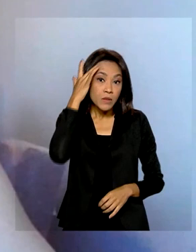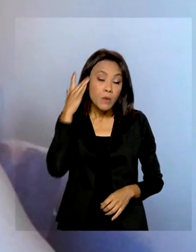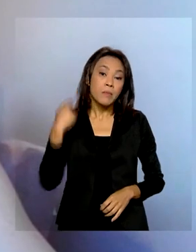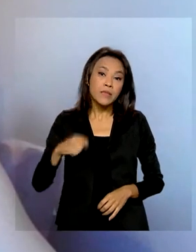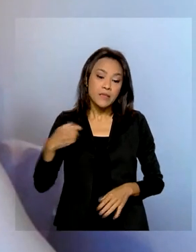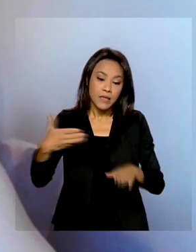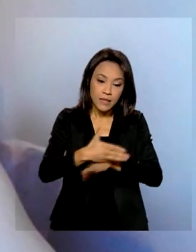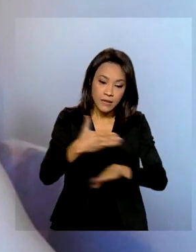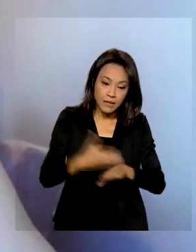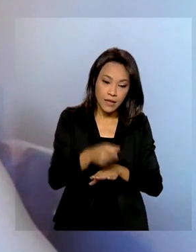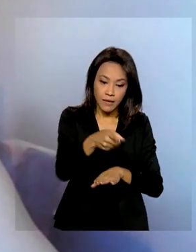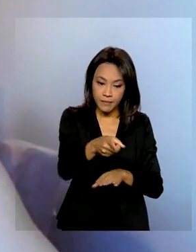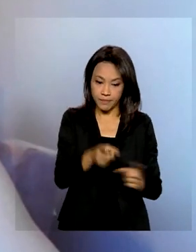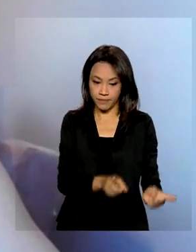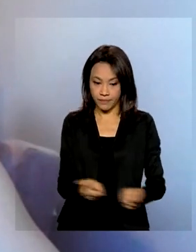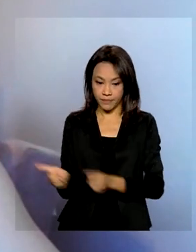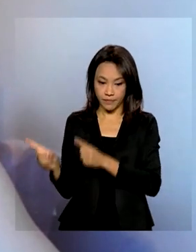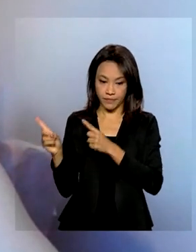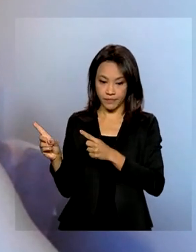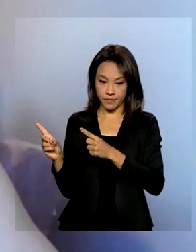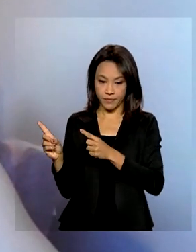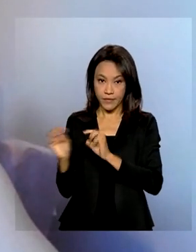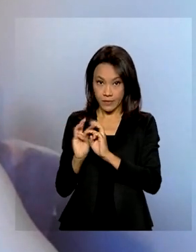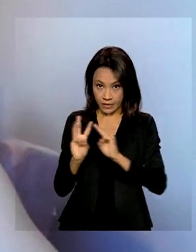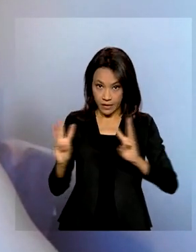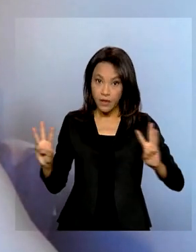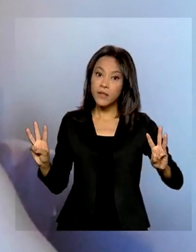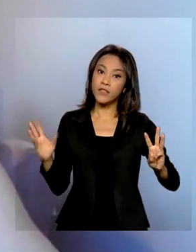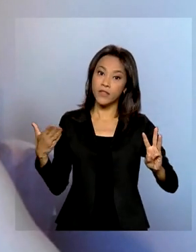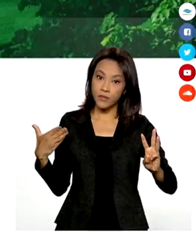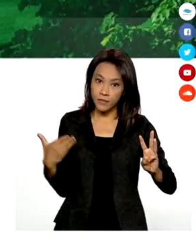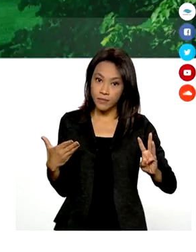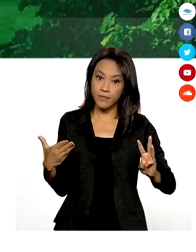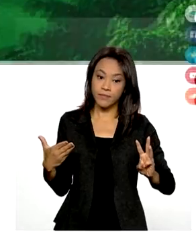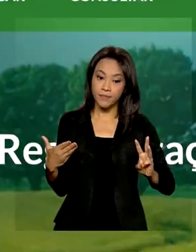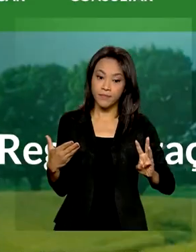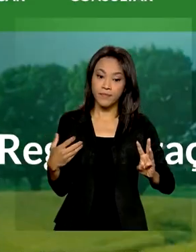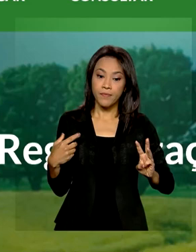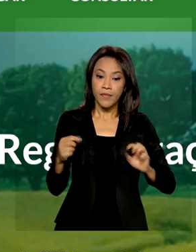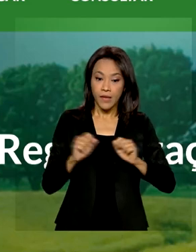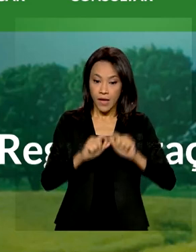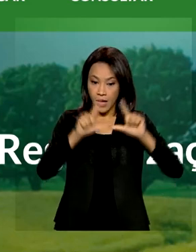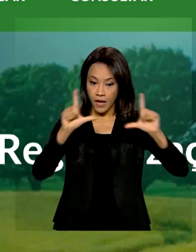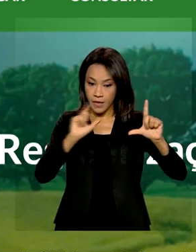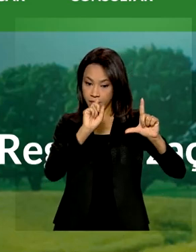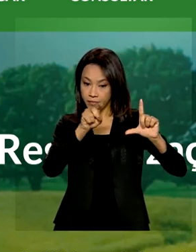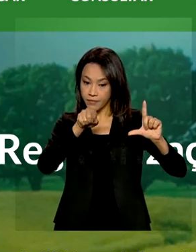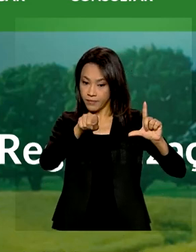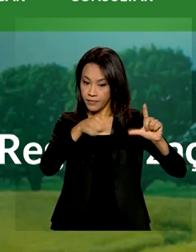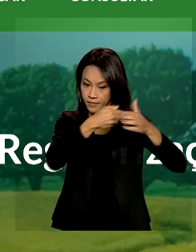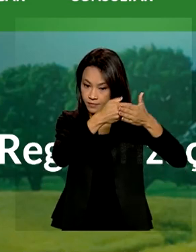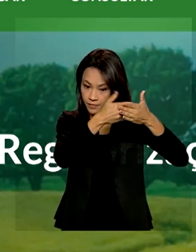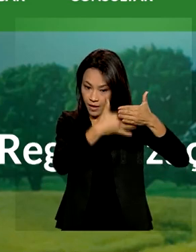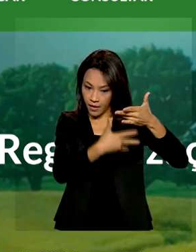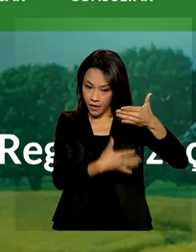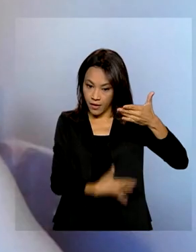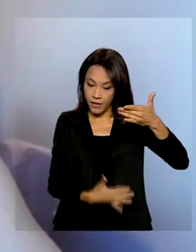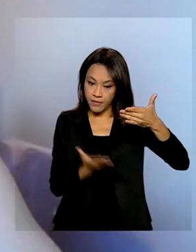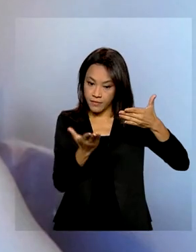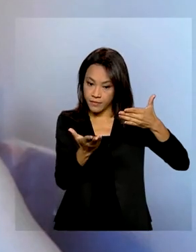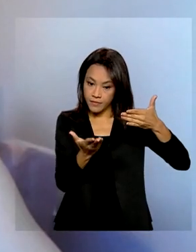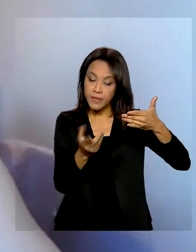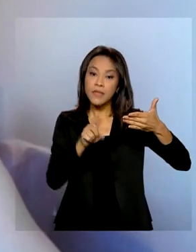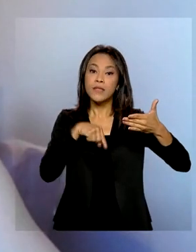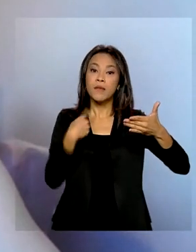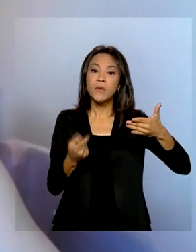www.car.gov.br, na aba Baixar módulo de cadastro e